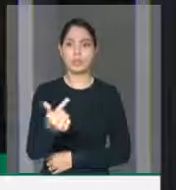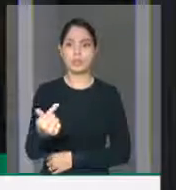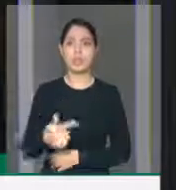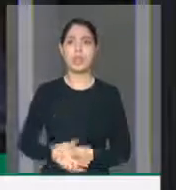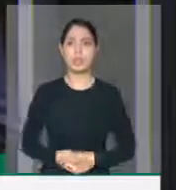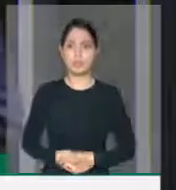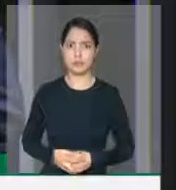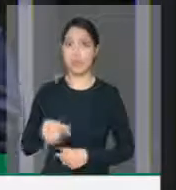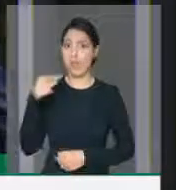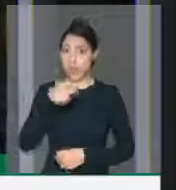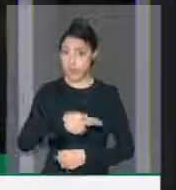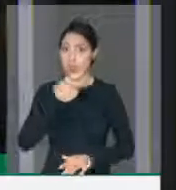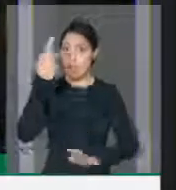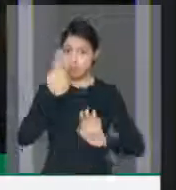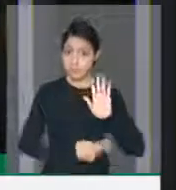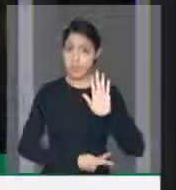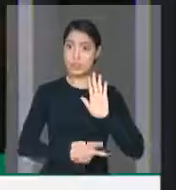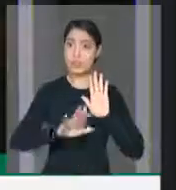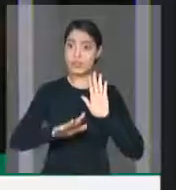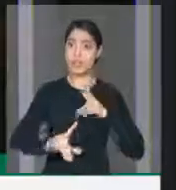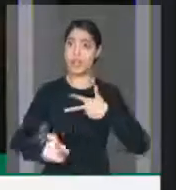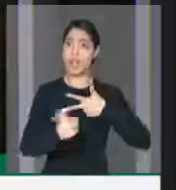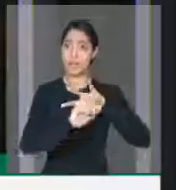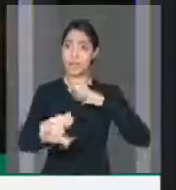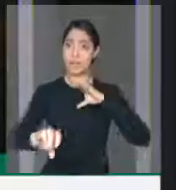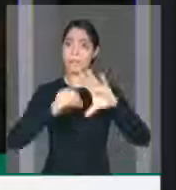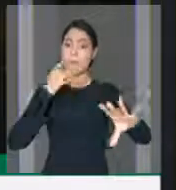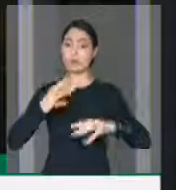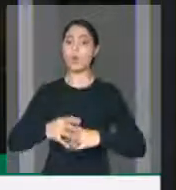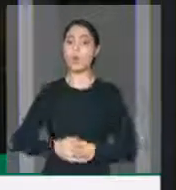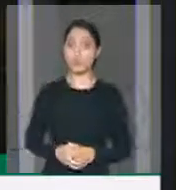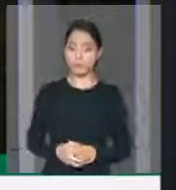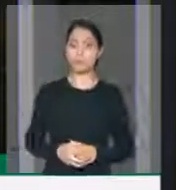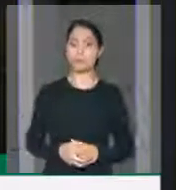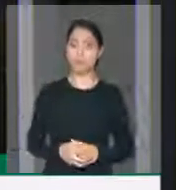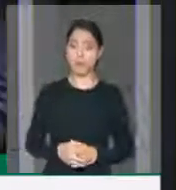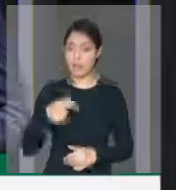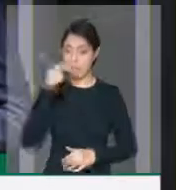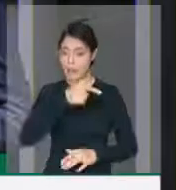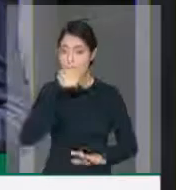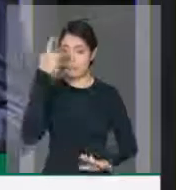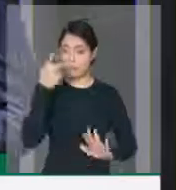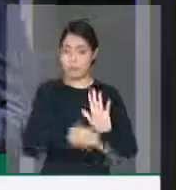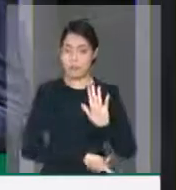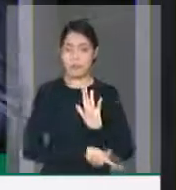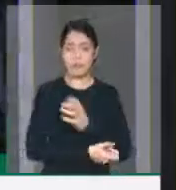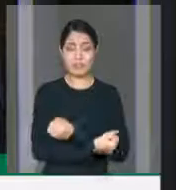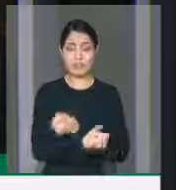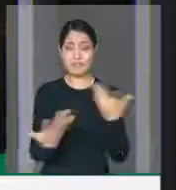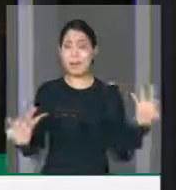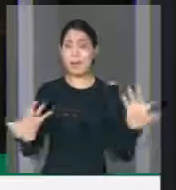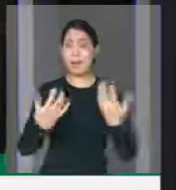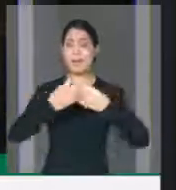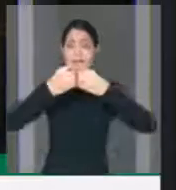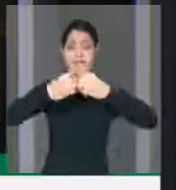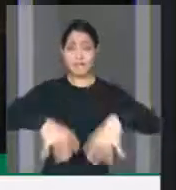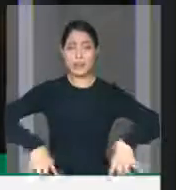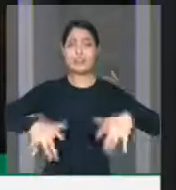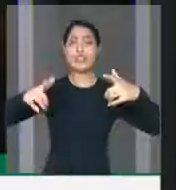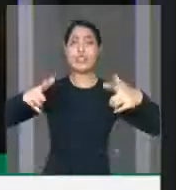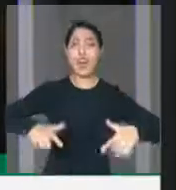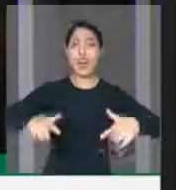Projeto que foi enviado a essa casa pelo Executivo, projeto que traz inúmeros prejuízos ao trânsito,